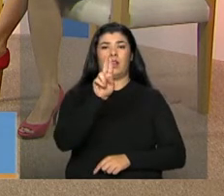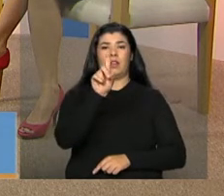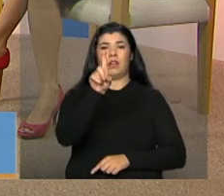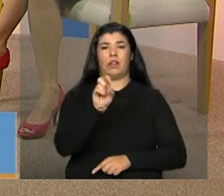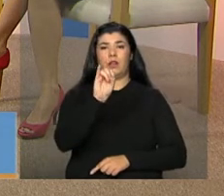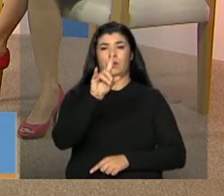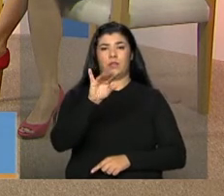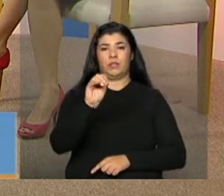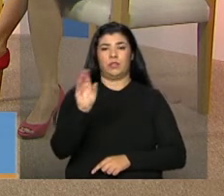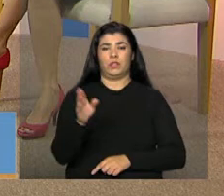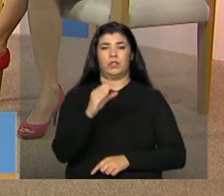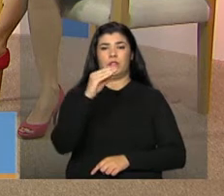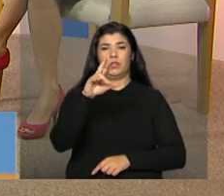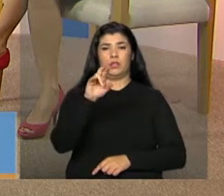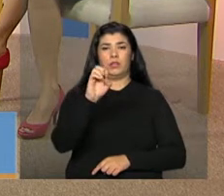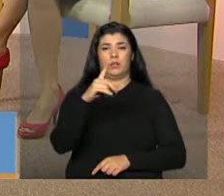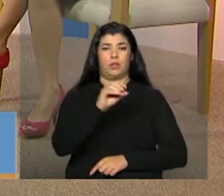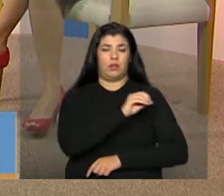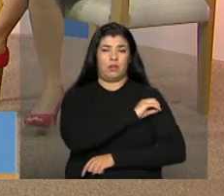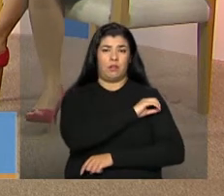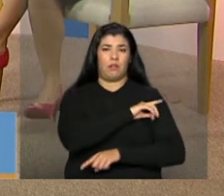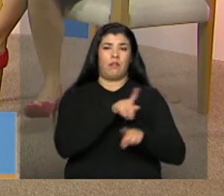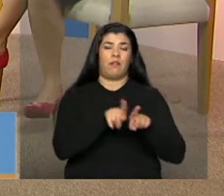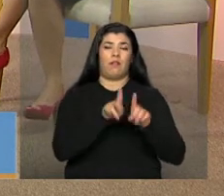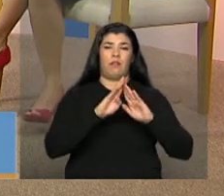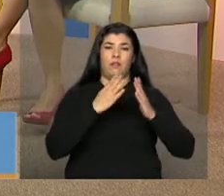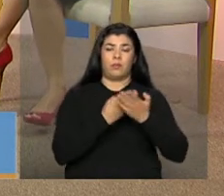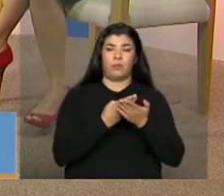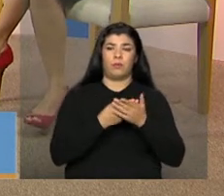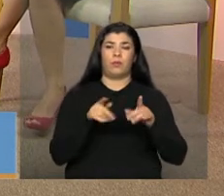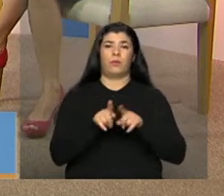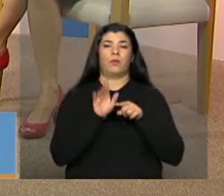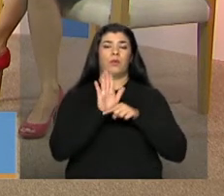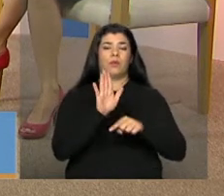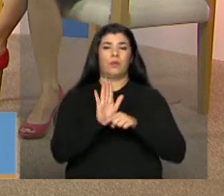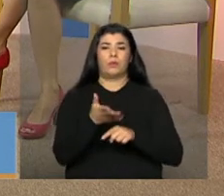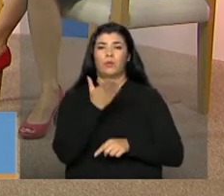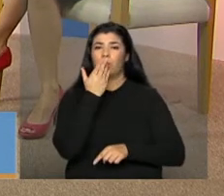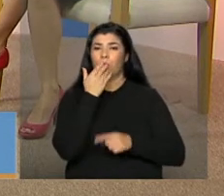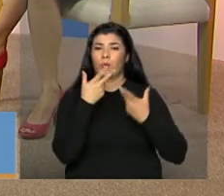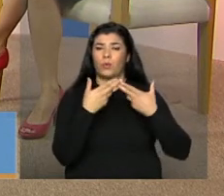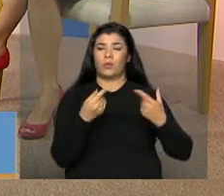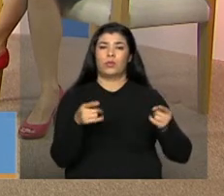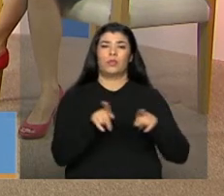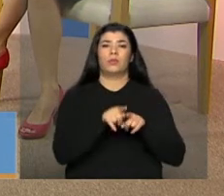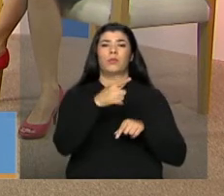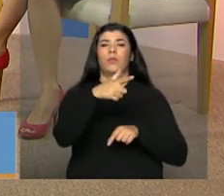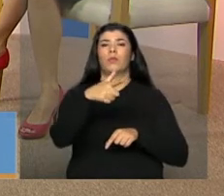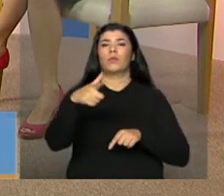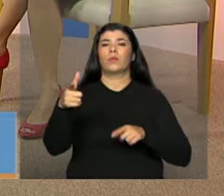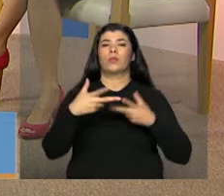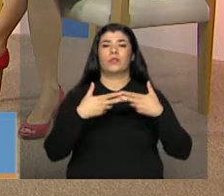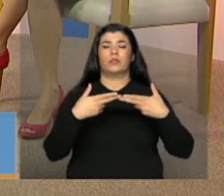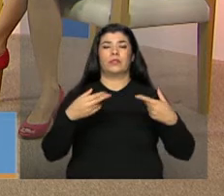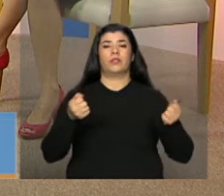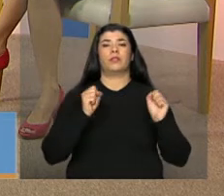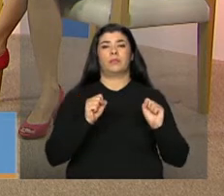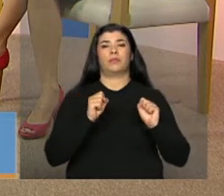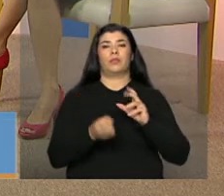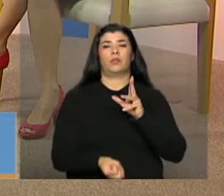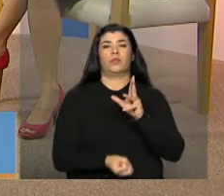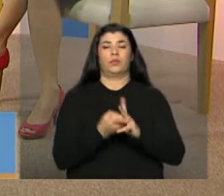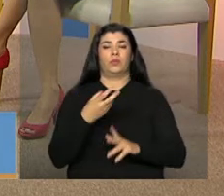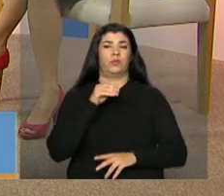vale-transporte, auxílio-refeição, e demais verbas de natureza normal de uma